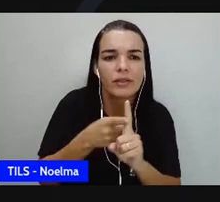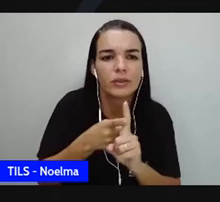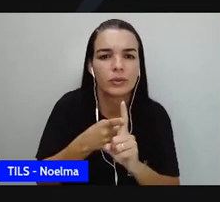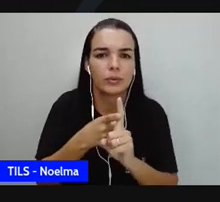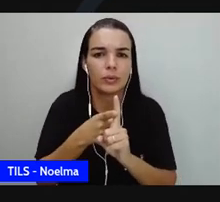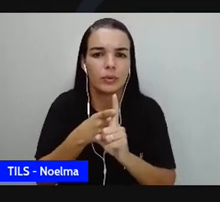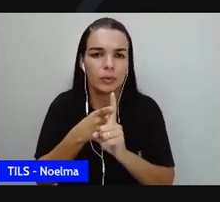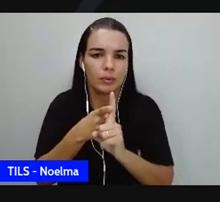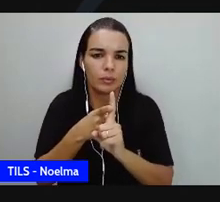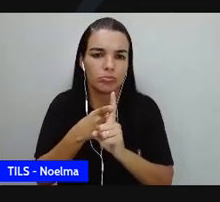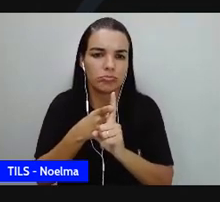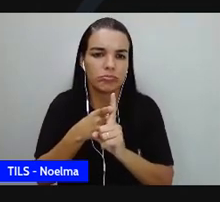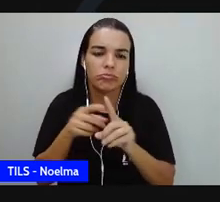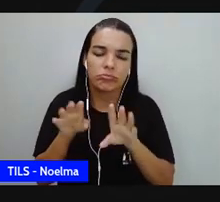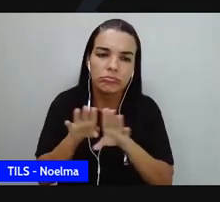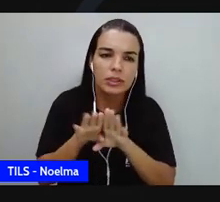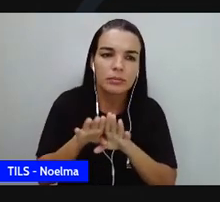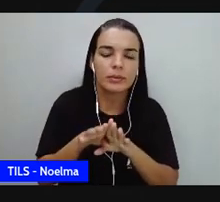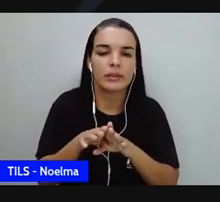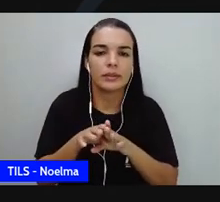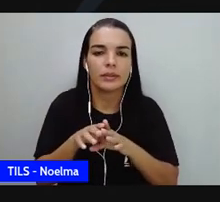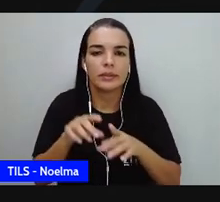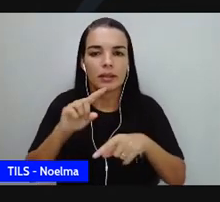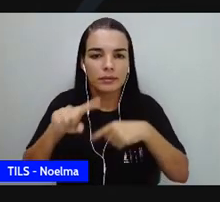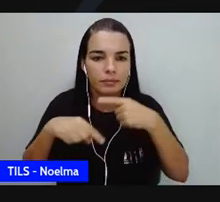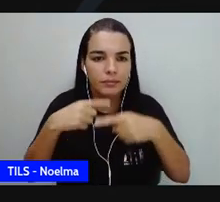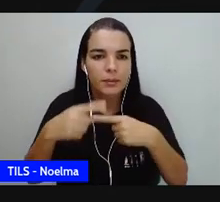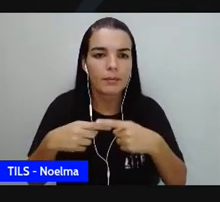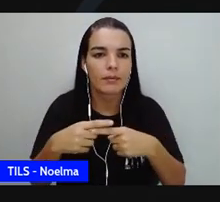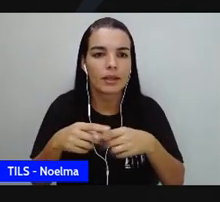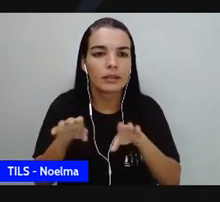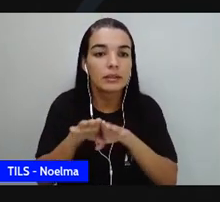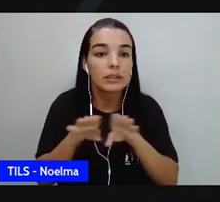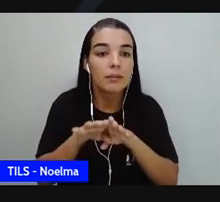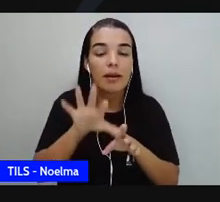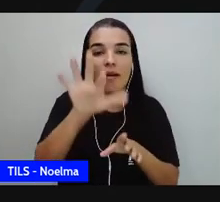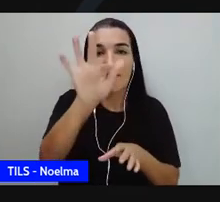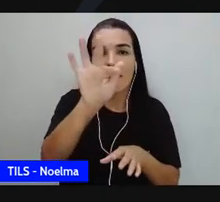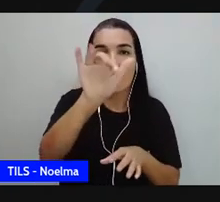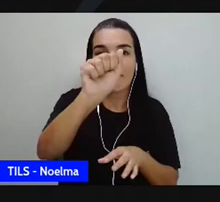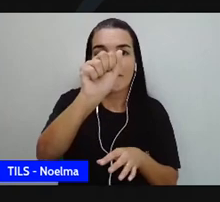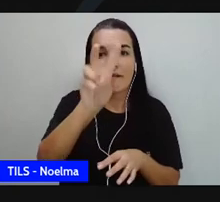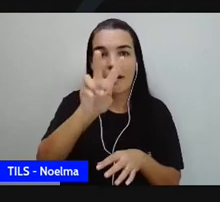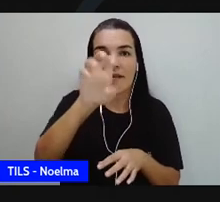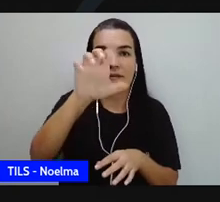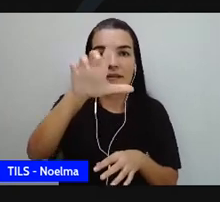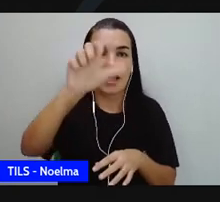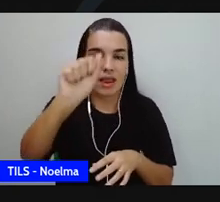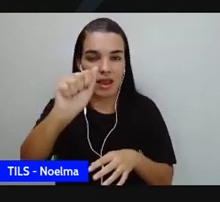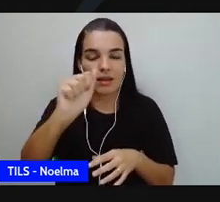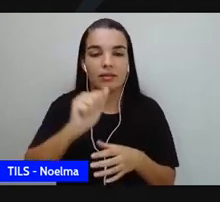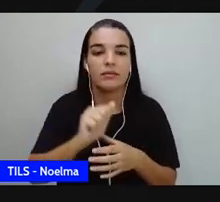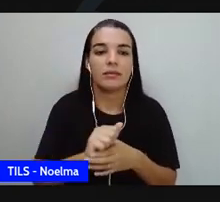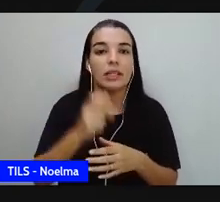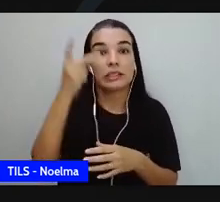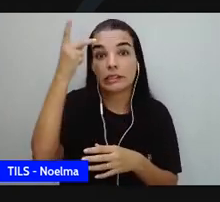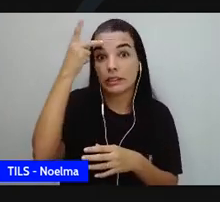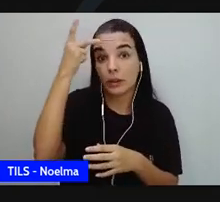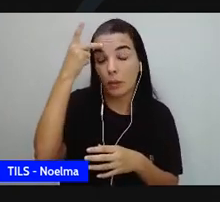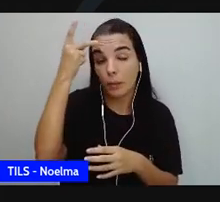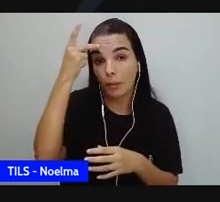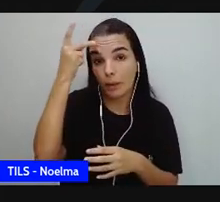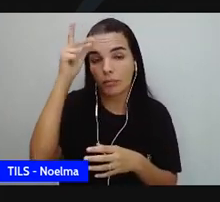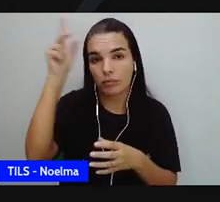parar na cavela, na cavela, chamada cavela de Canibé, região de São Paulo,